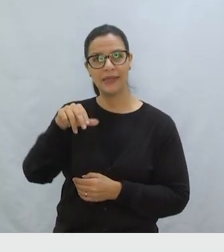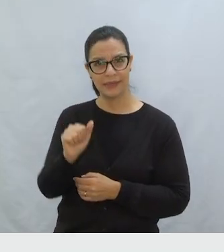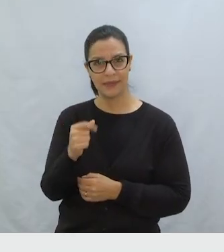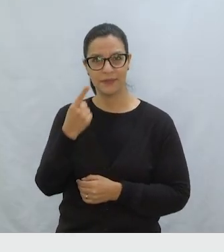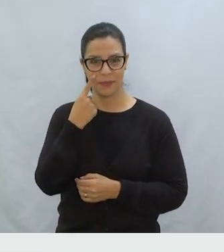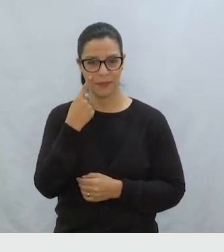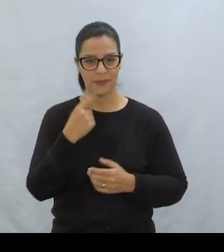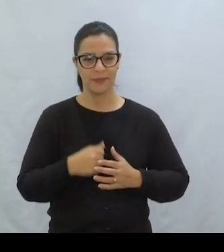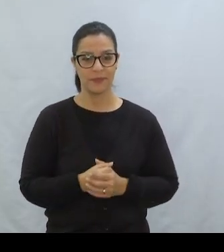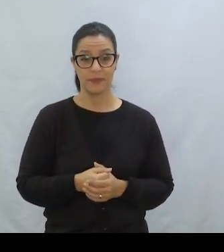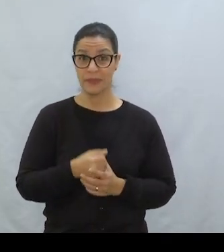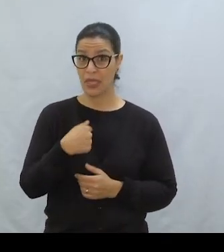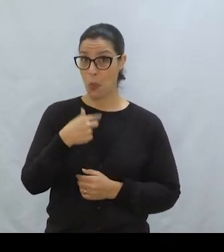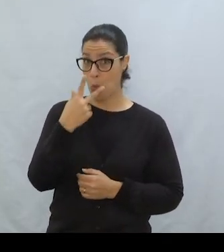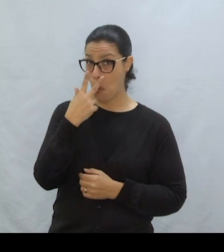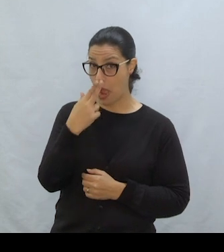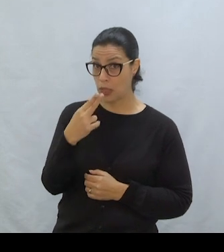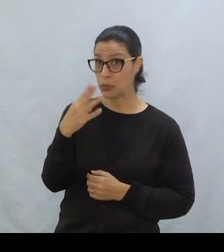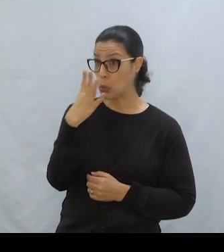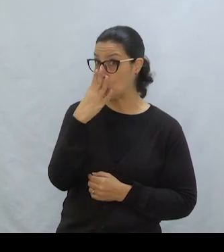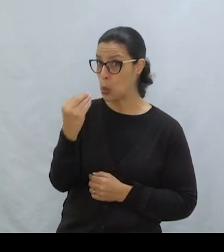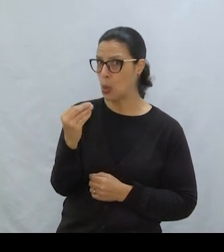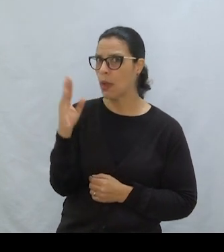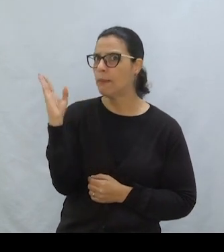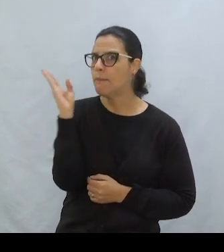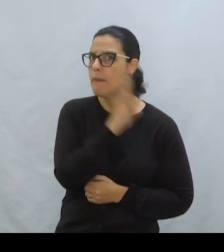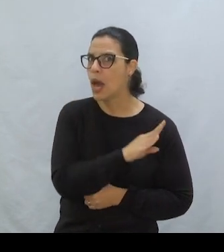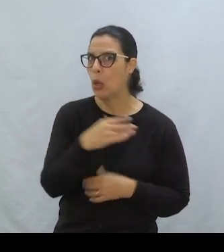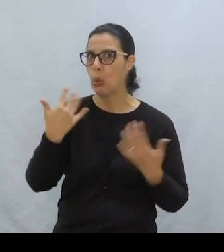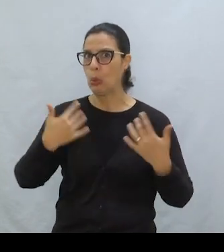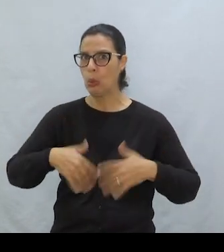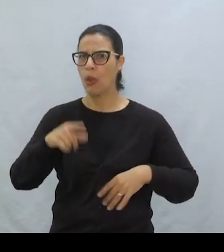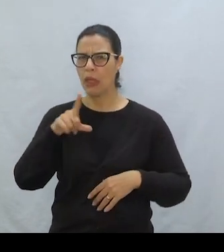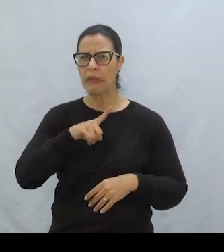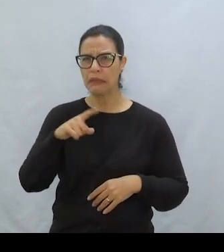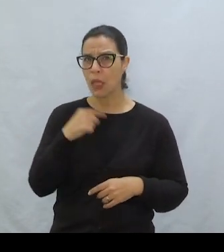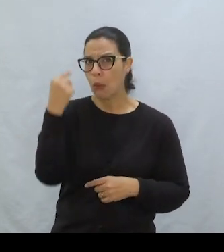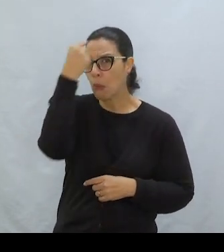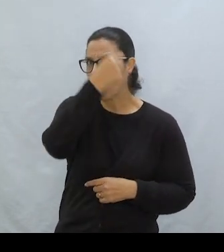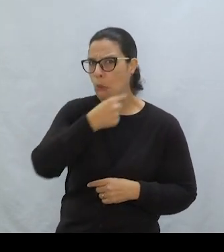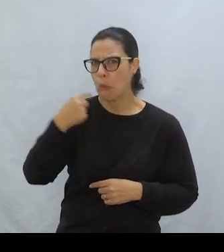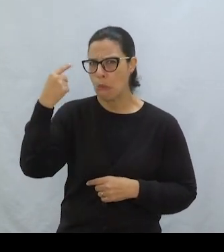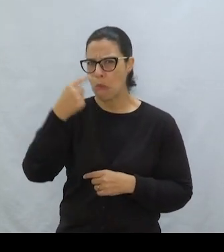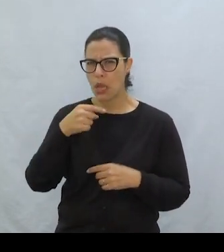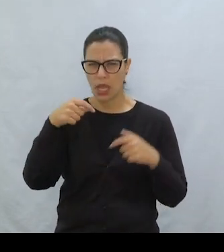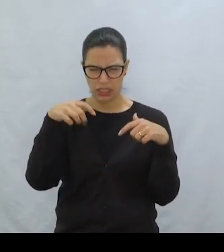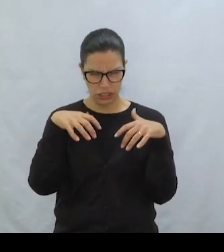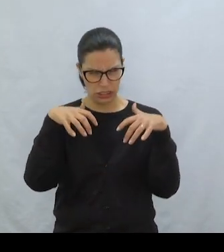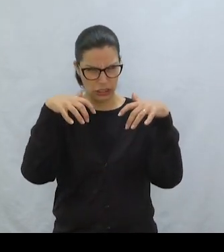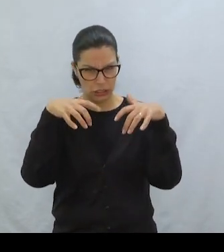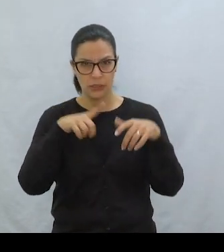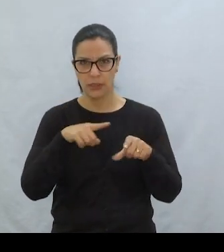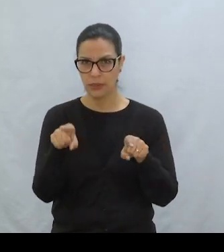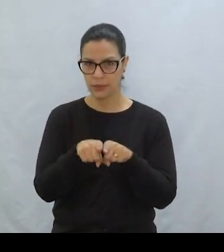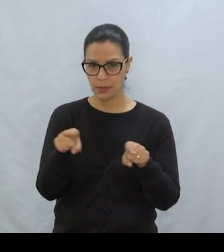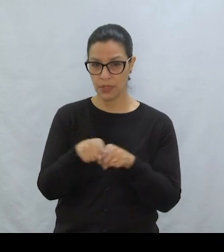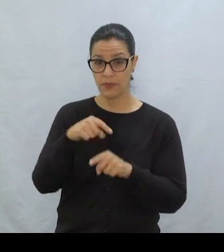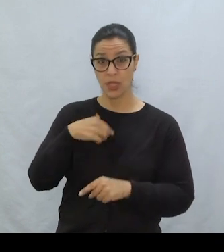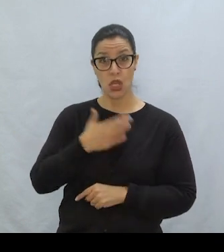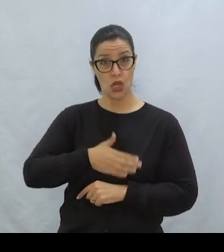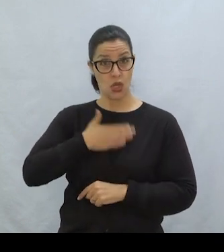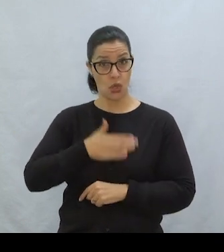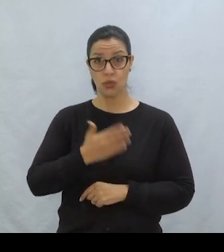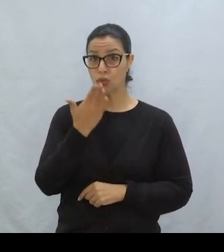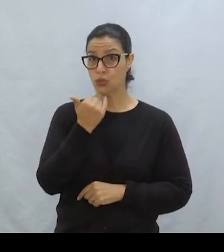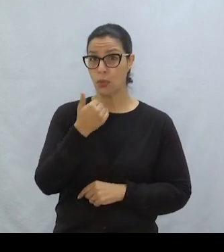da Ana Luísa. Eu acho que este lobo é muito malvado. Que ele tem uma cara bem assim. E